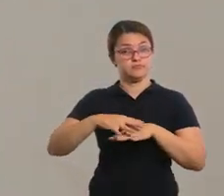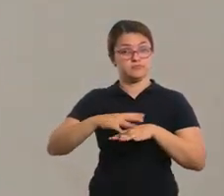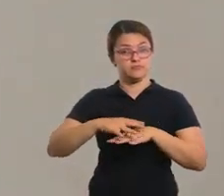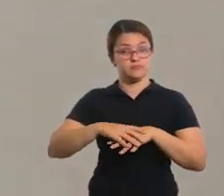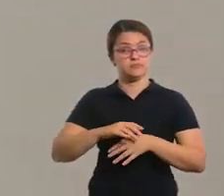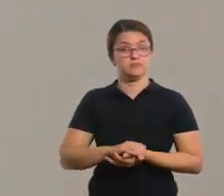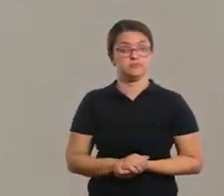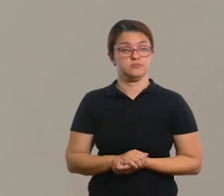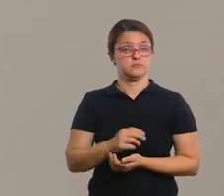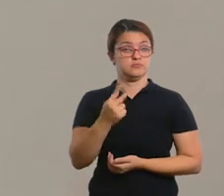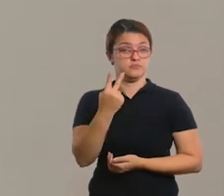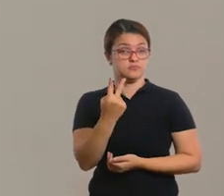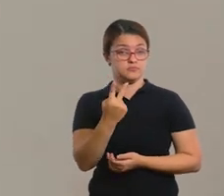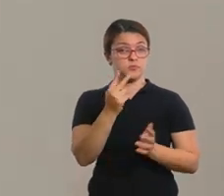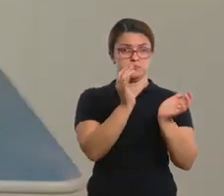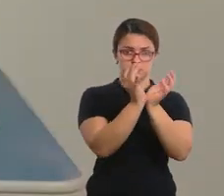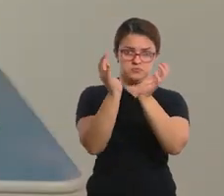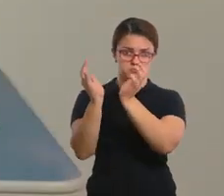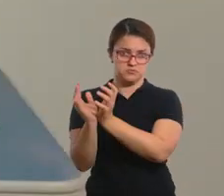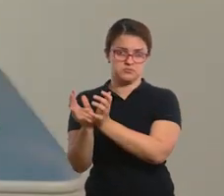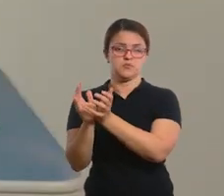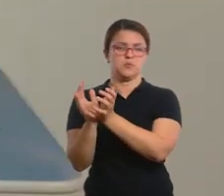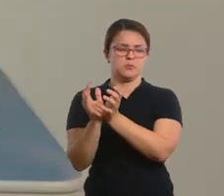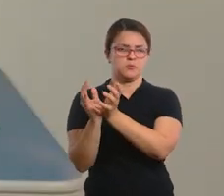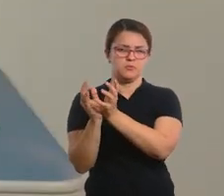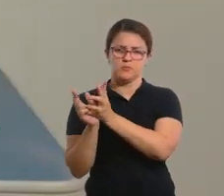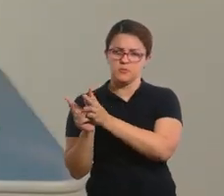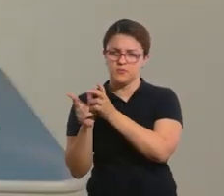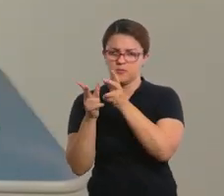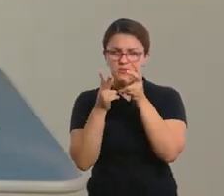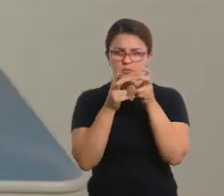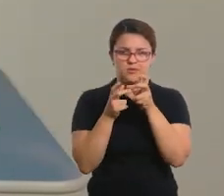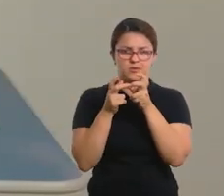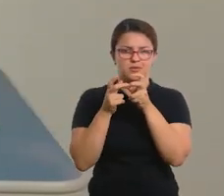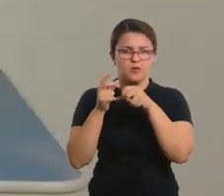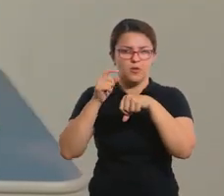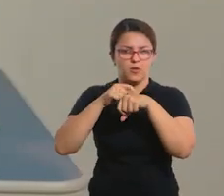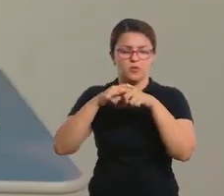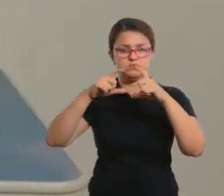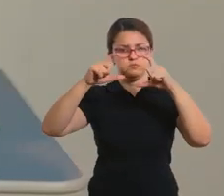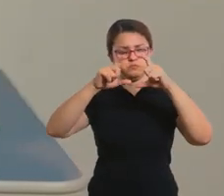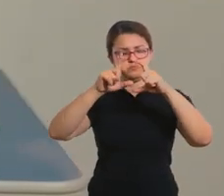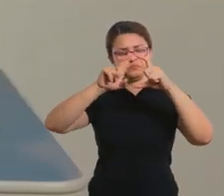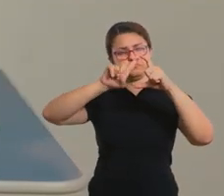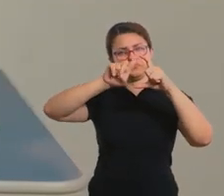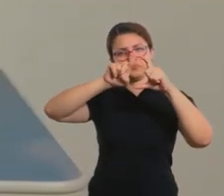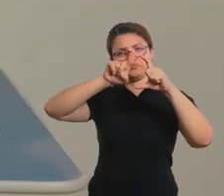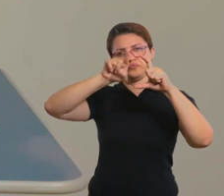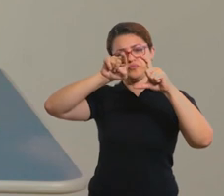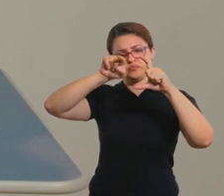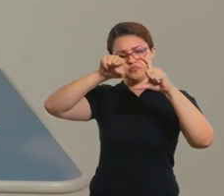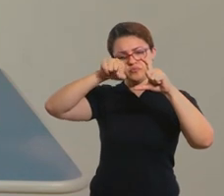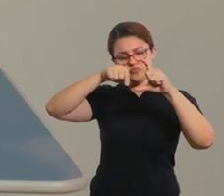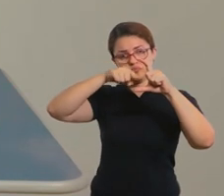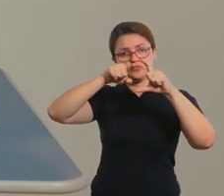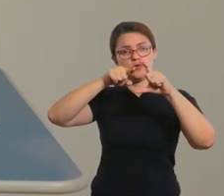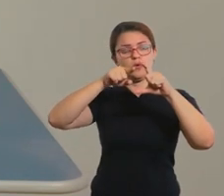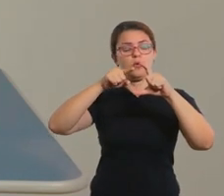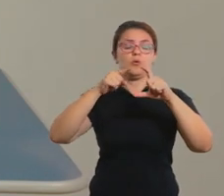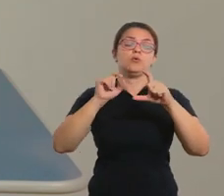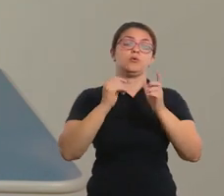matemática, os dois termos irão analisar estes relógios aqui e registrar no caderno,